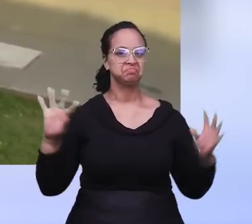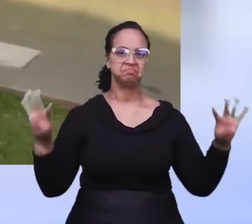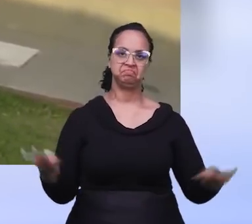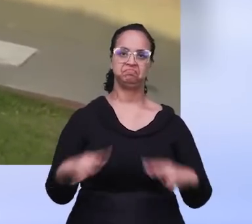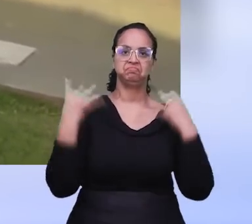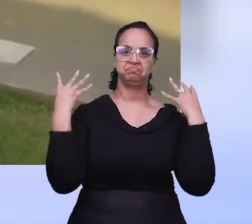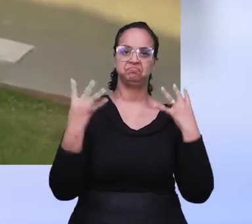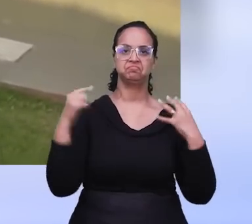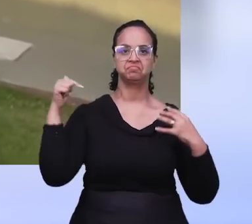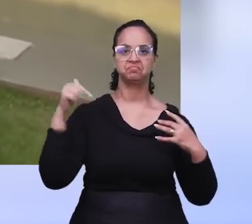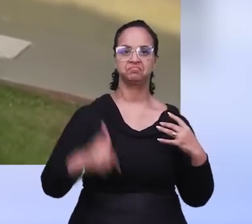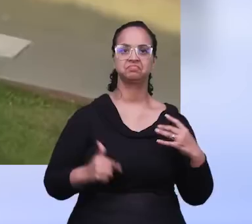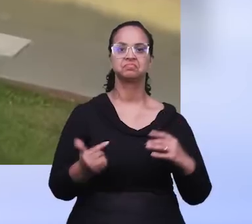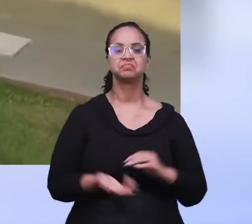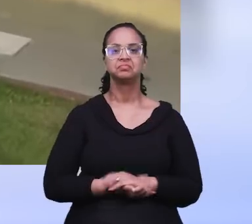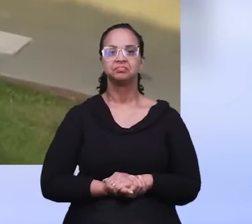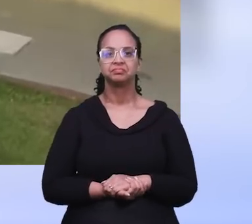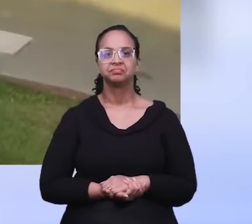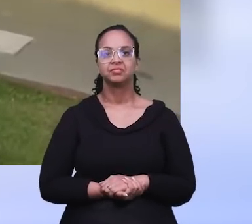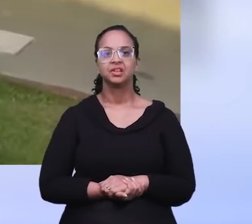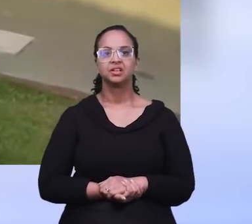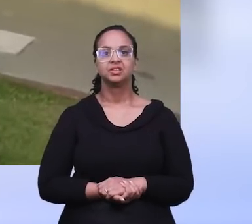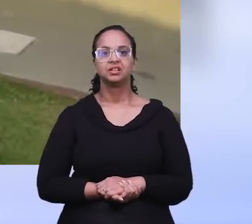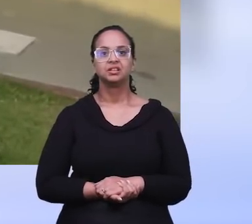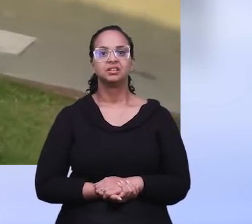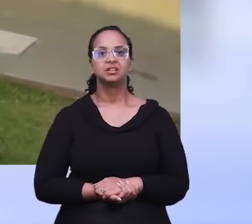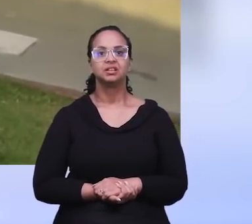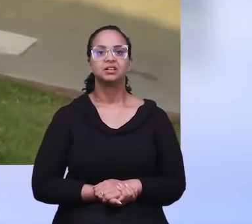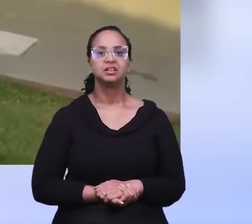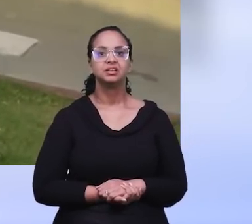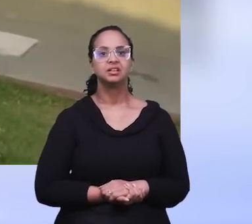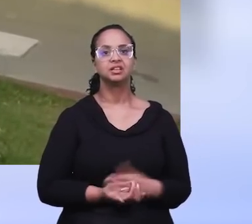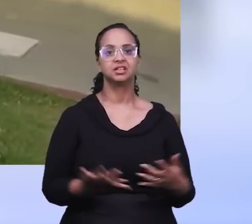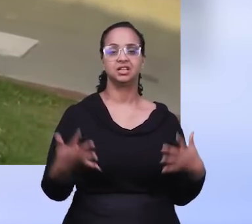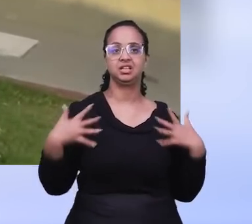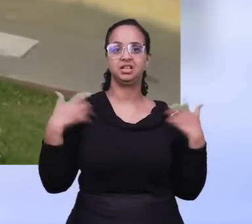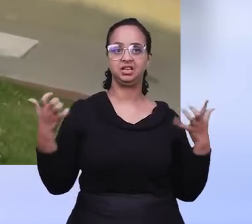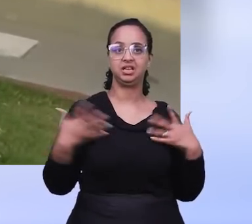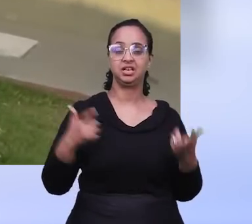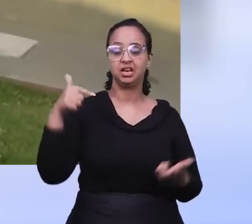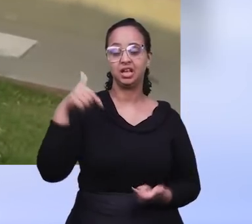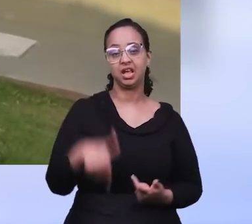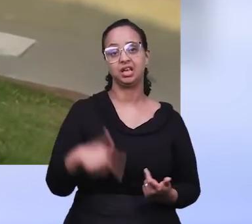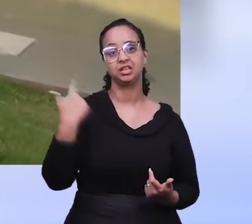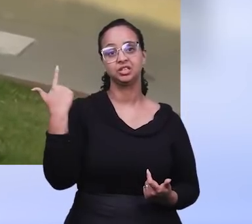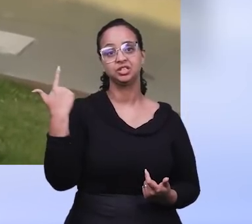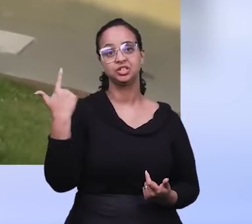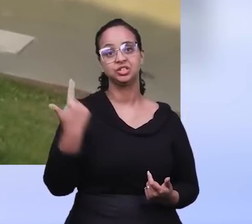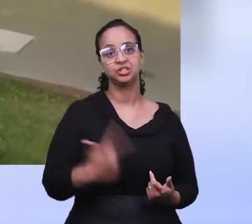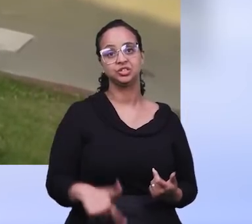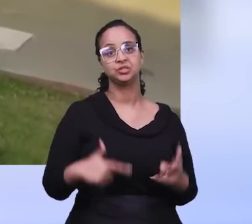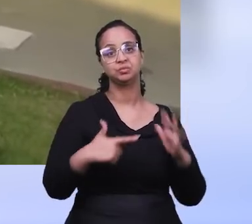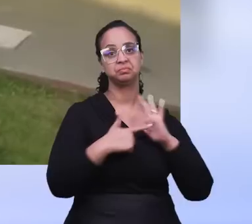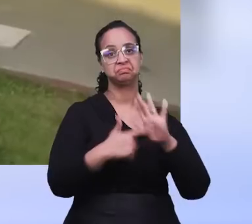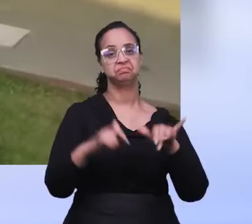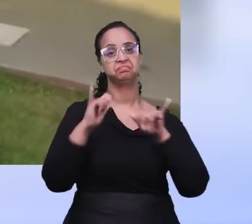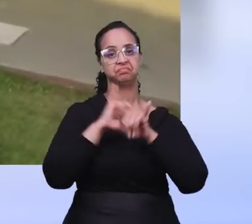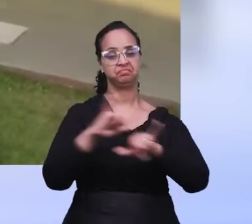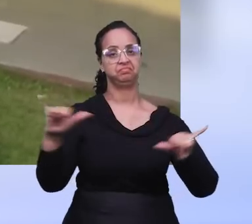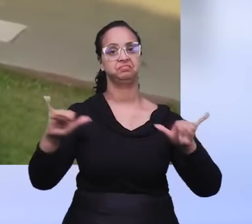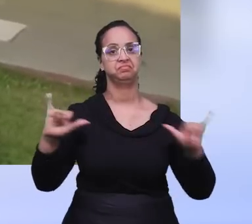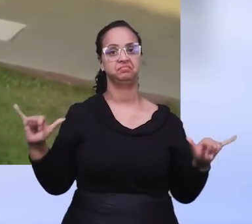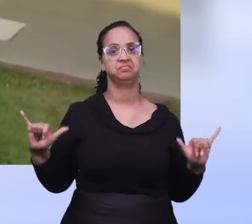estão aí acompanhando o Manai News, essa quinta-feira. É com grande alegria, que nós estamos aqui novamente, para